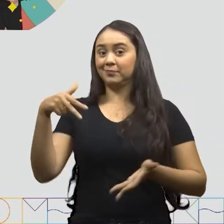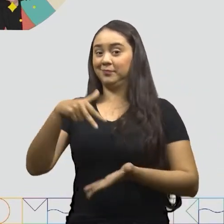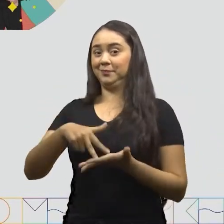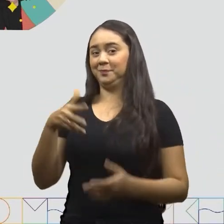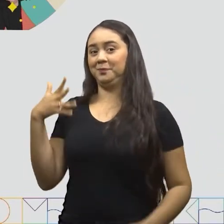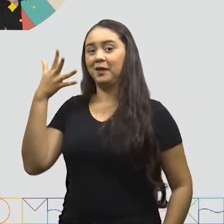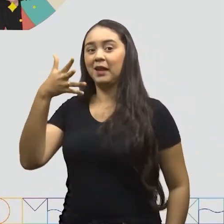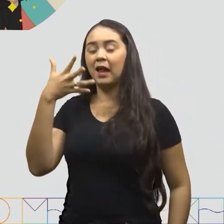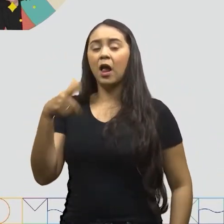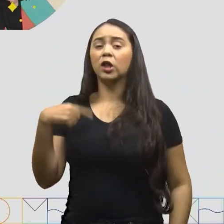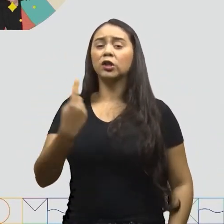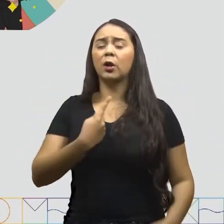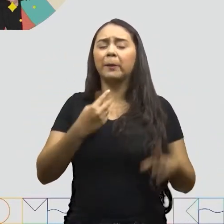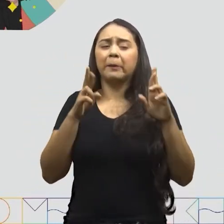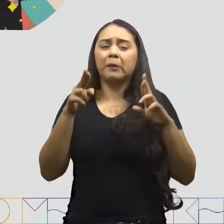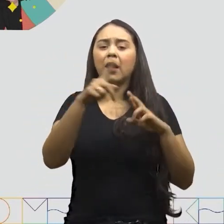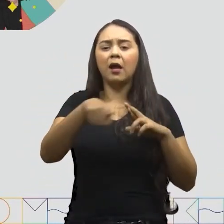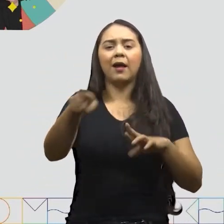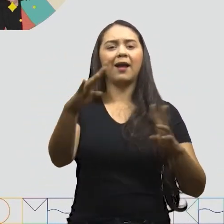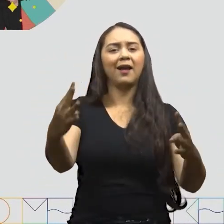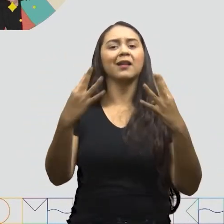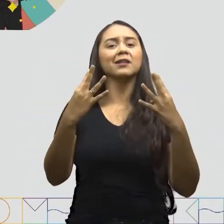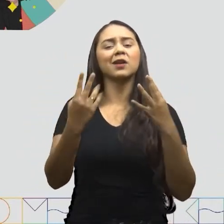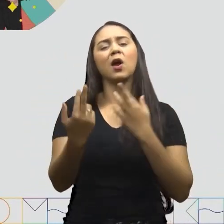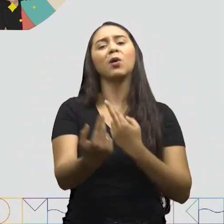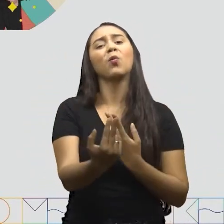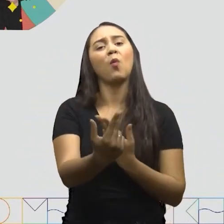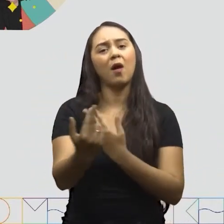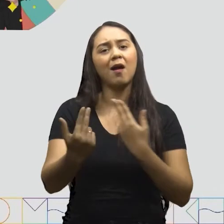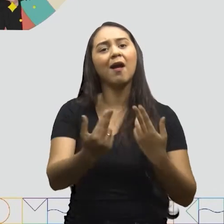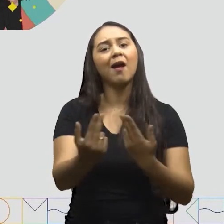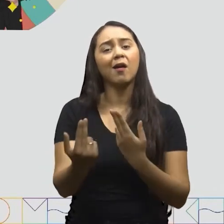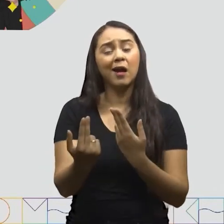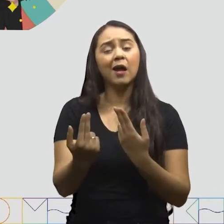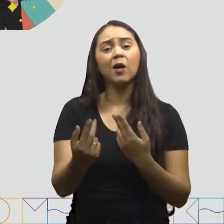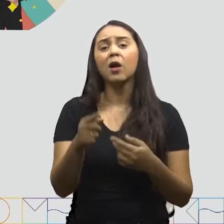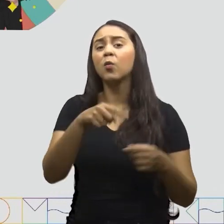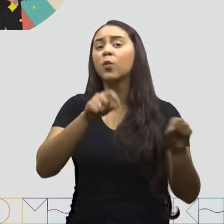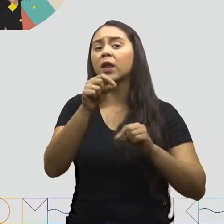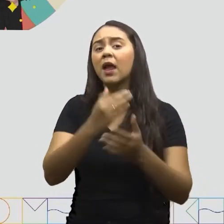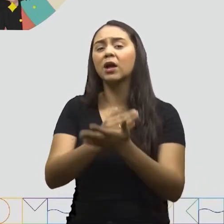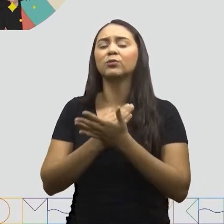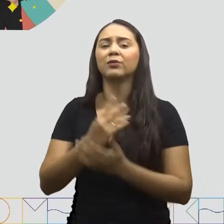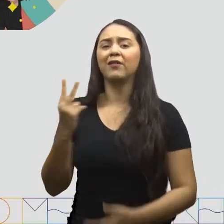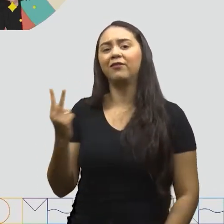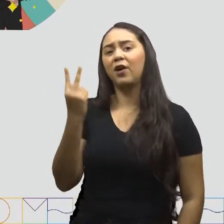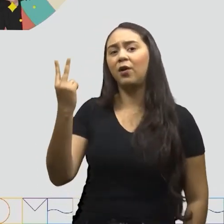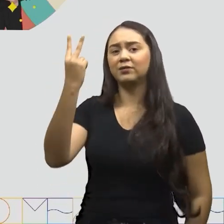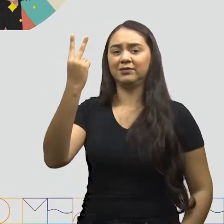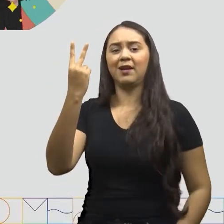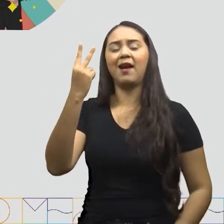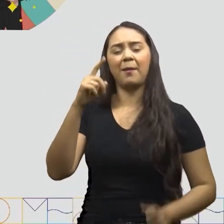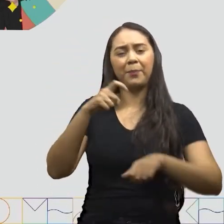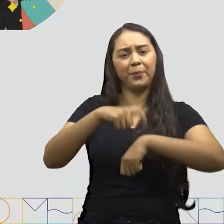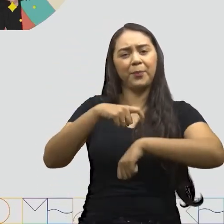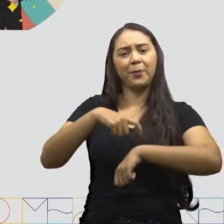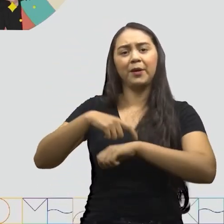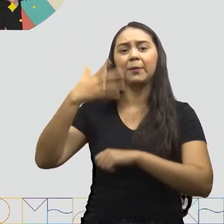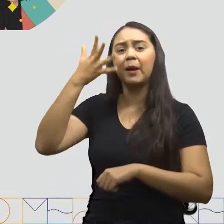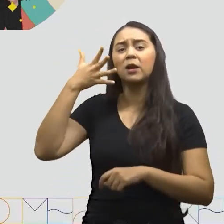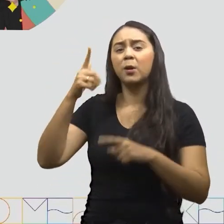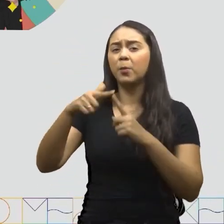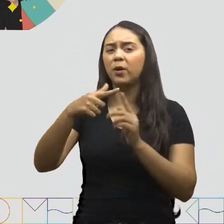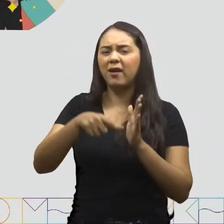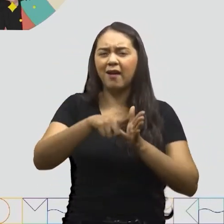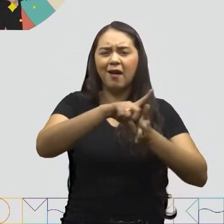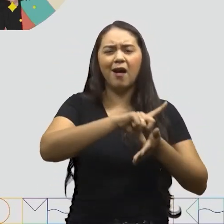Esperaremos a mesma atenção De quem nos ouve Isso valoriza o trabalho Do seu coleguinha Que deve ter